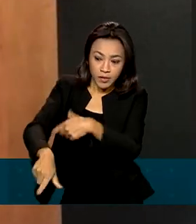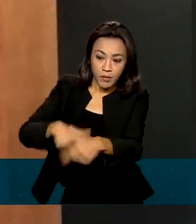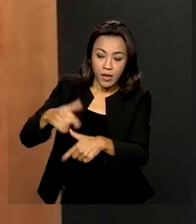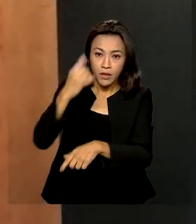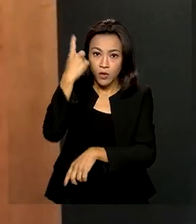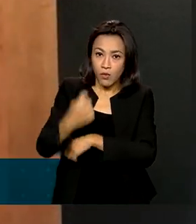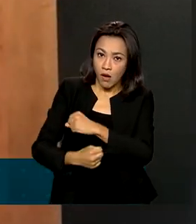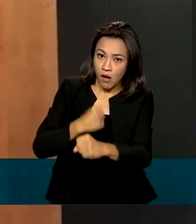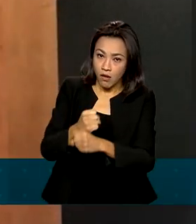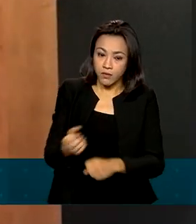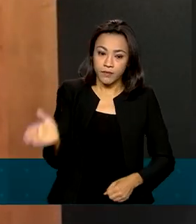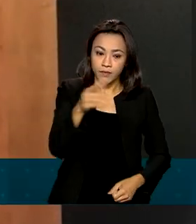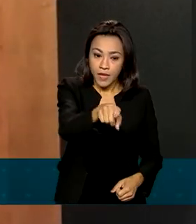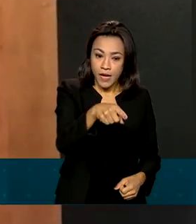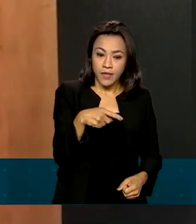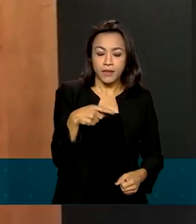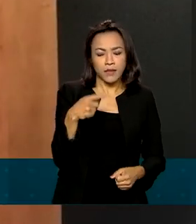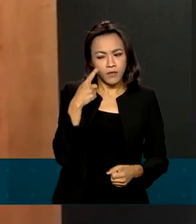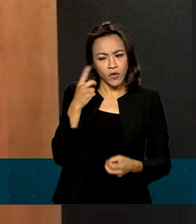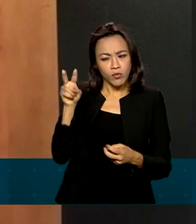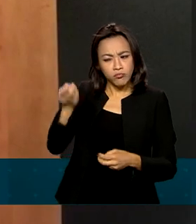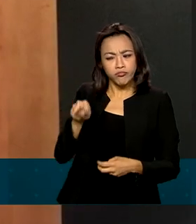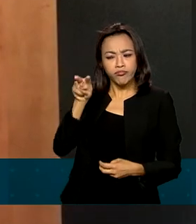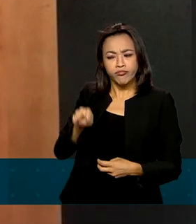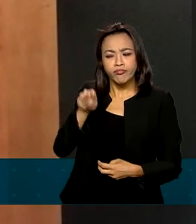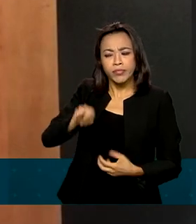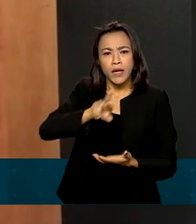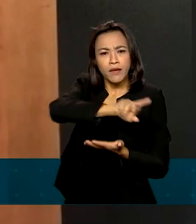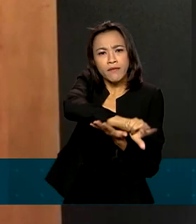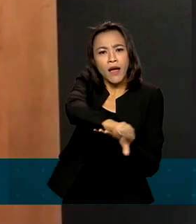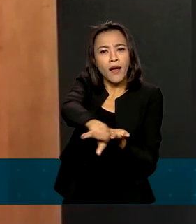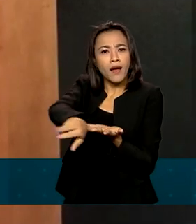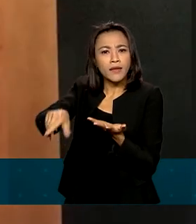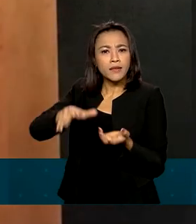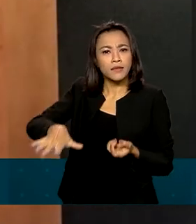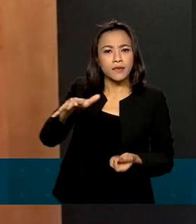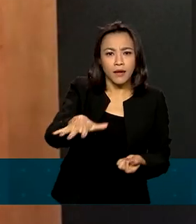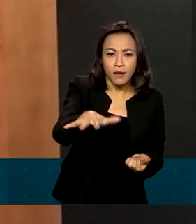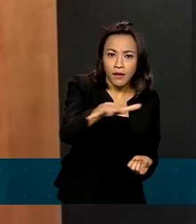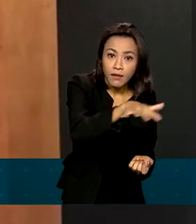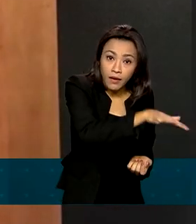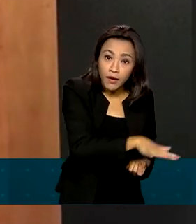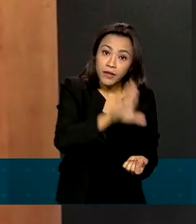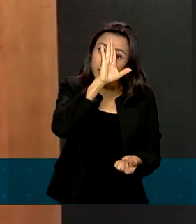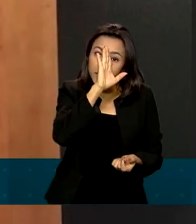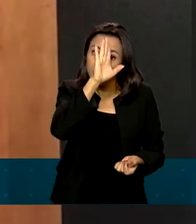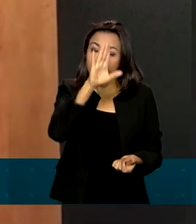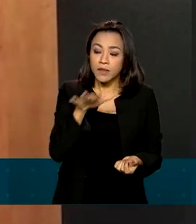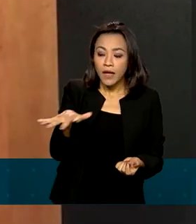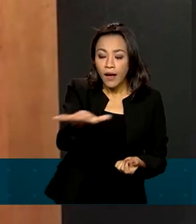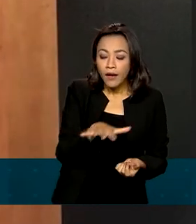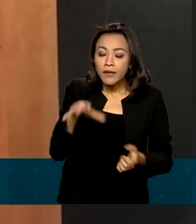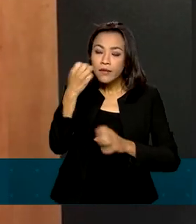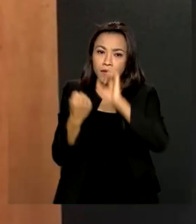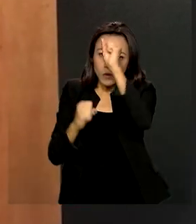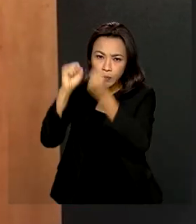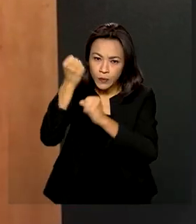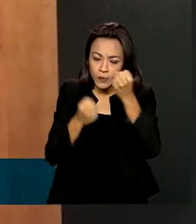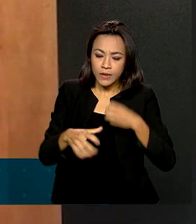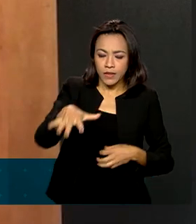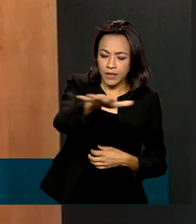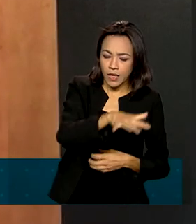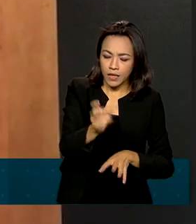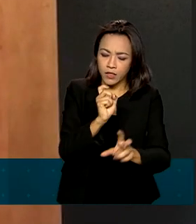na ocupação foi observada em diversas atividades, mas podemos destacar a indústria, o